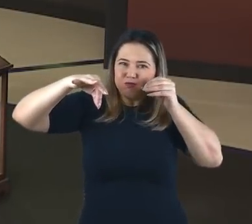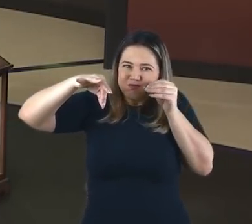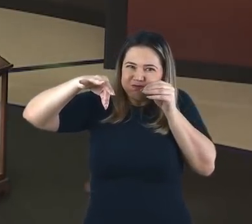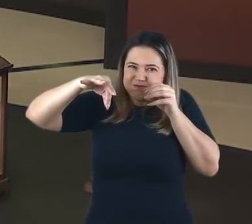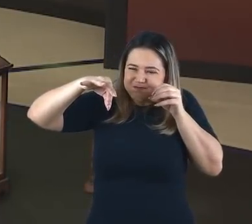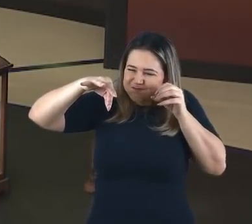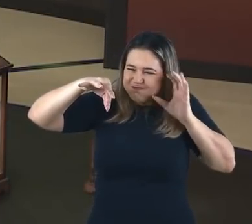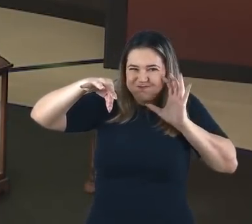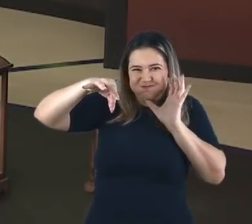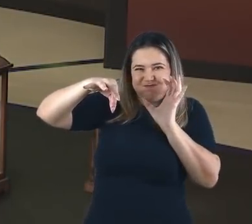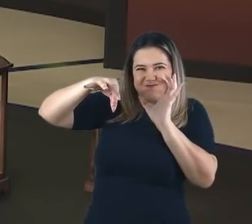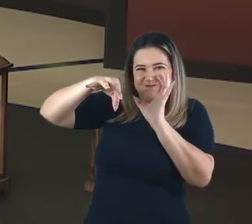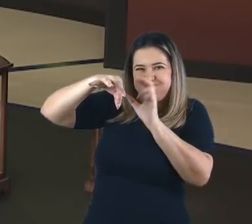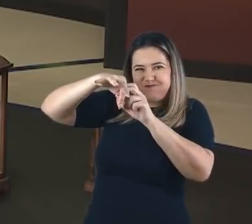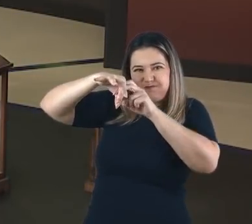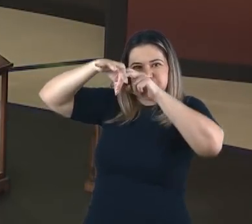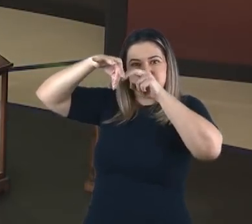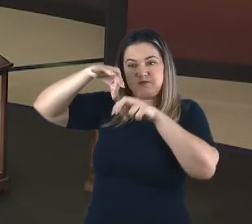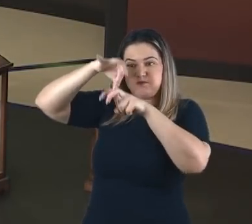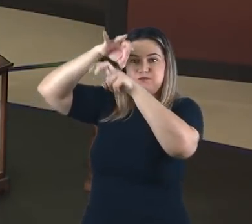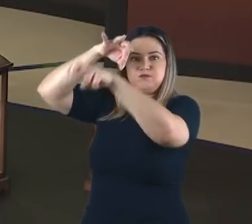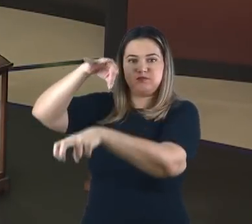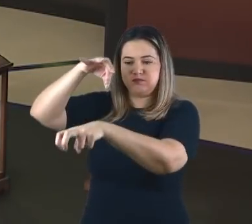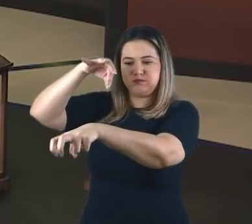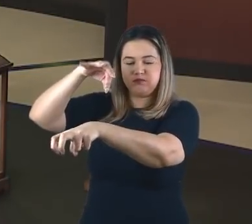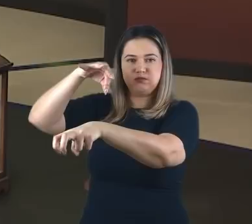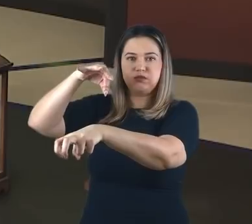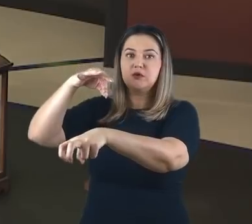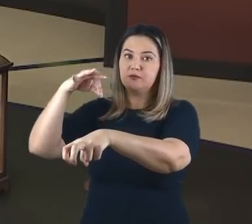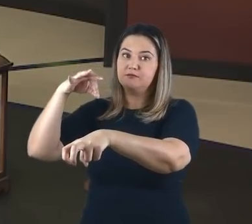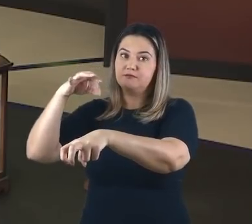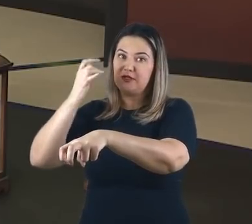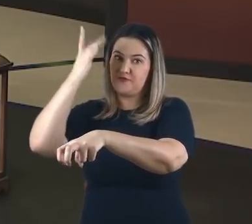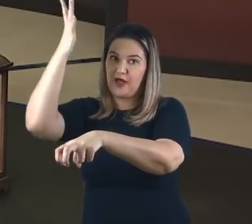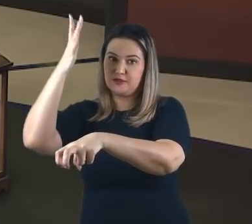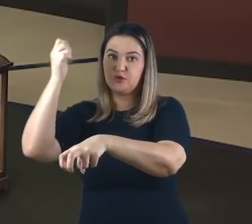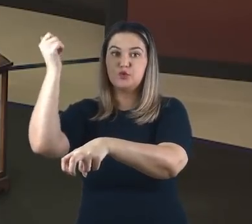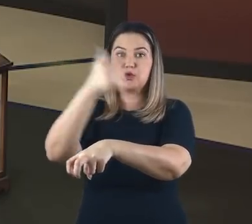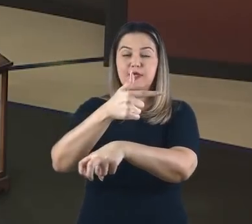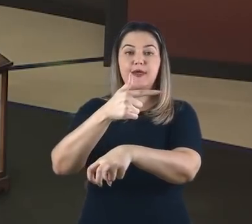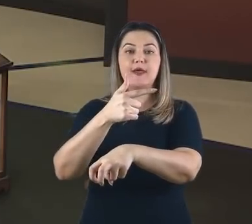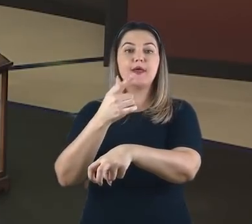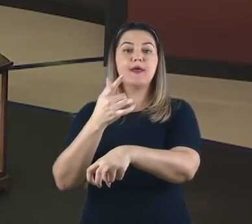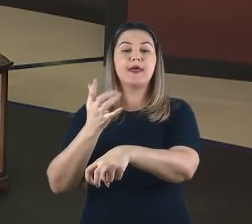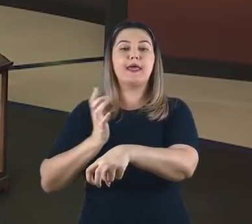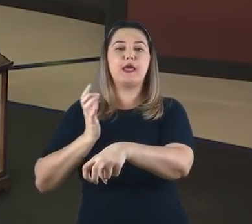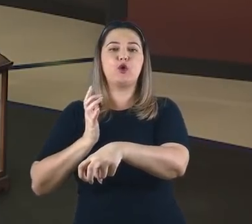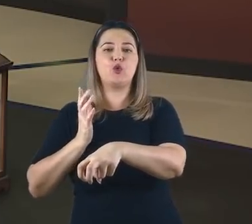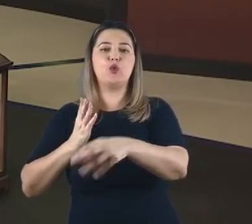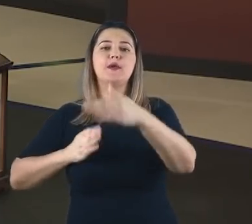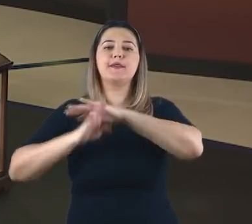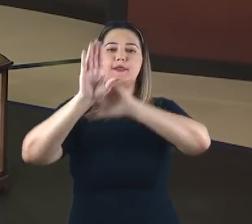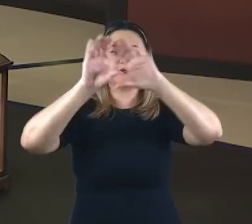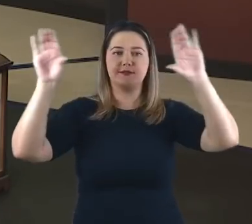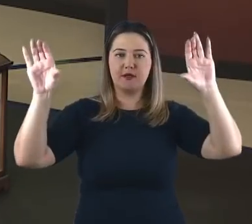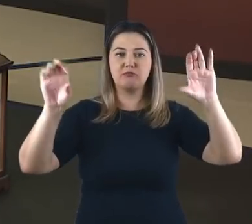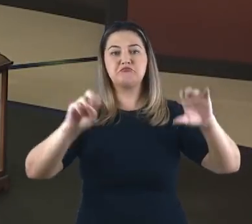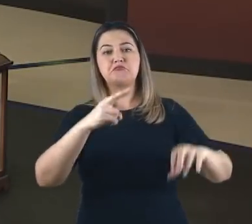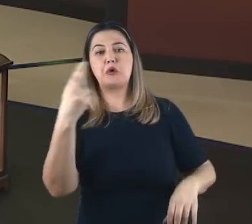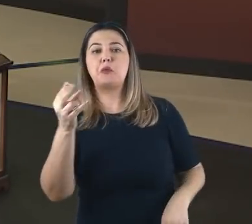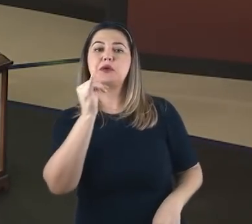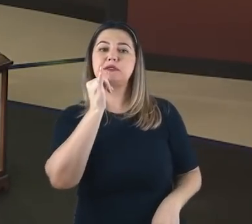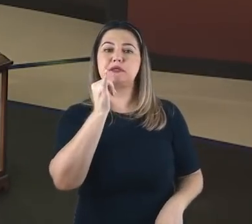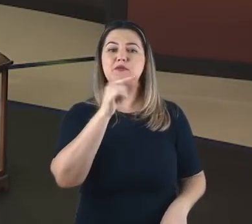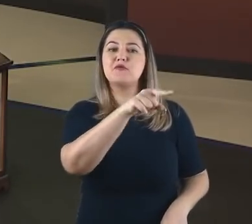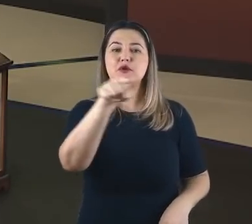e engolem o camelo. Essas expressões exageradas de hipérbole eram uma forma de apresentar a sabedoria